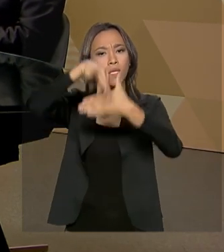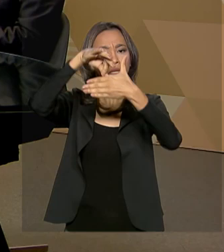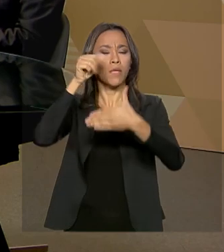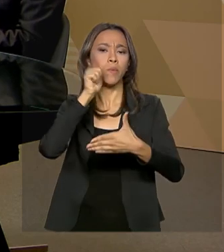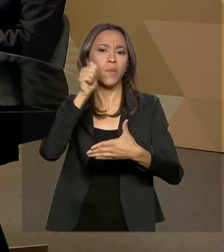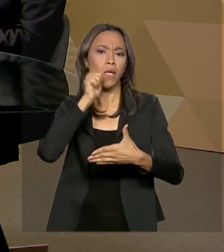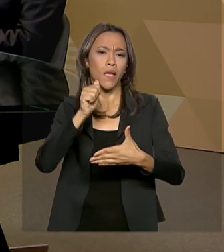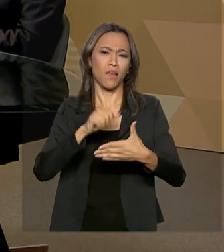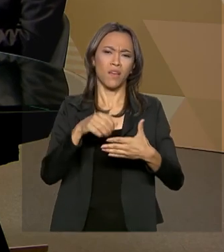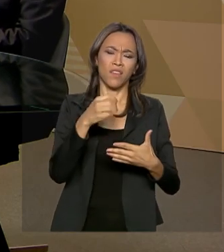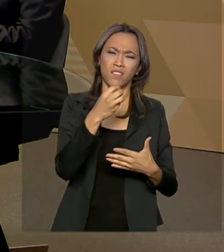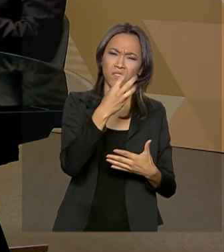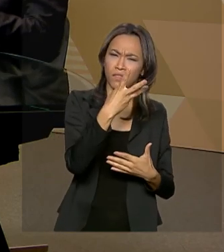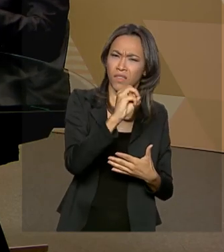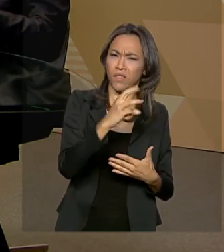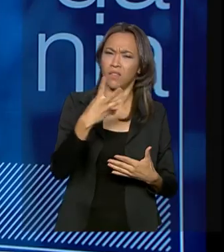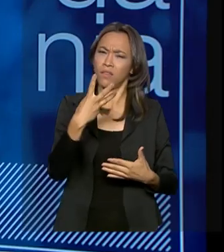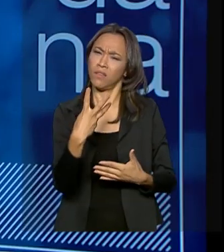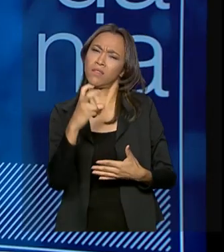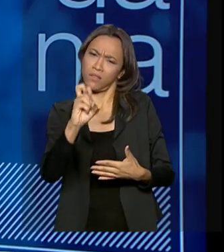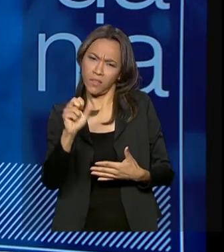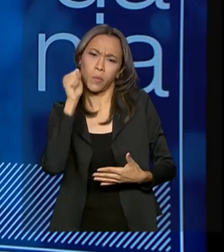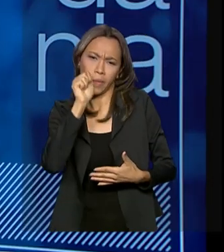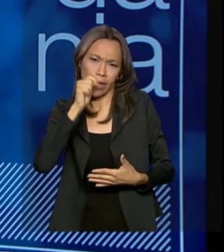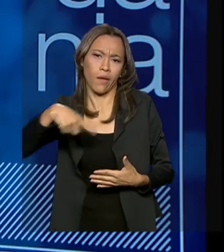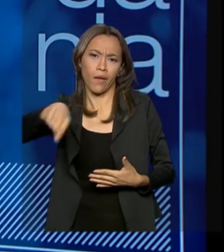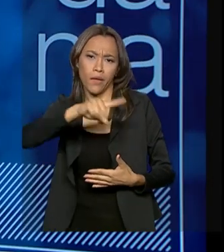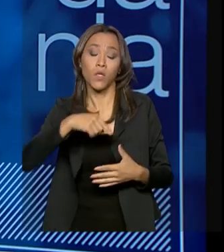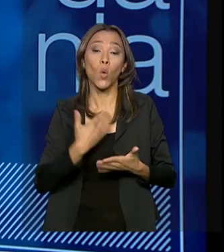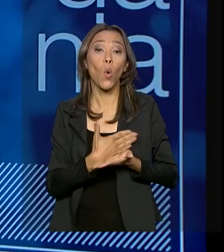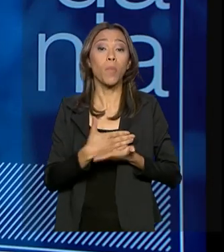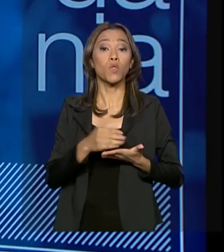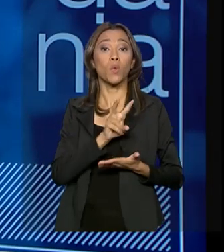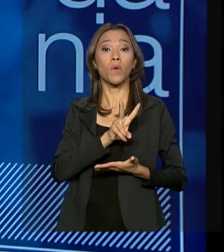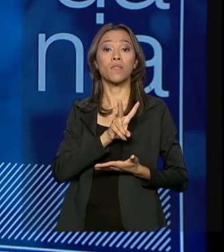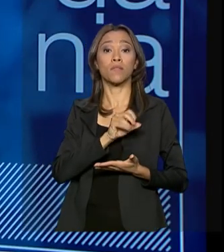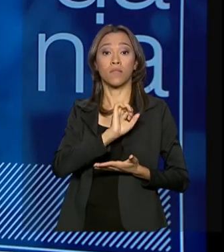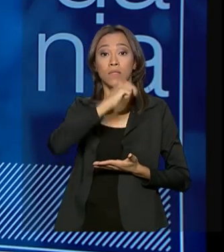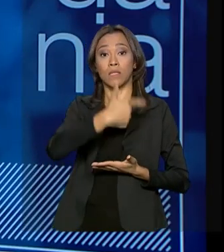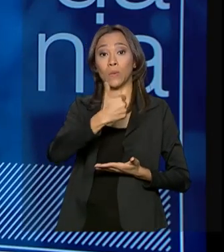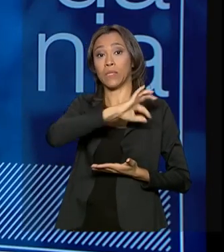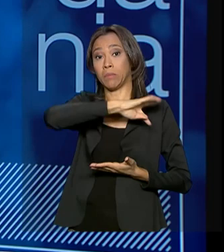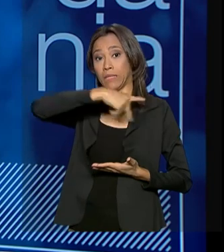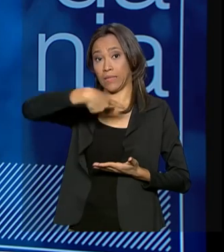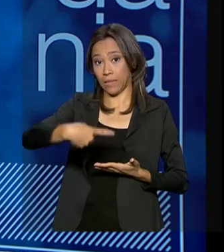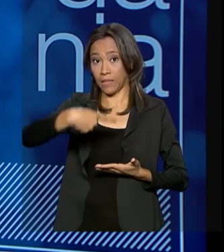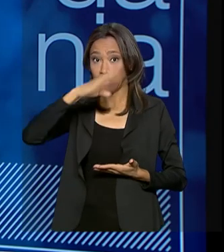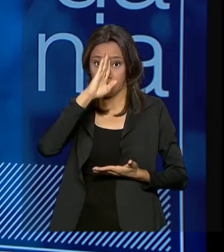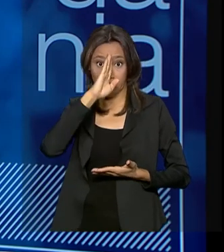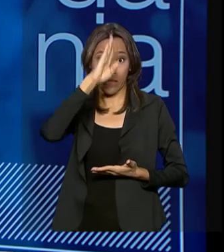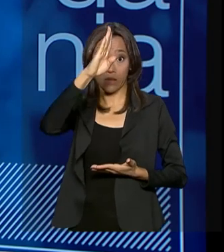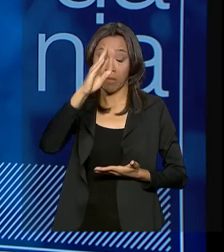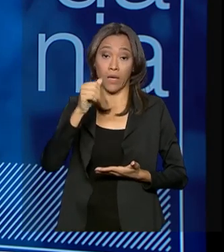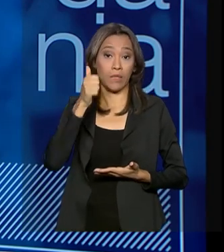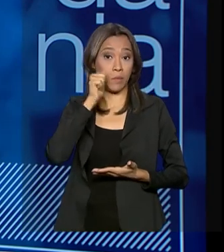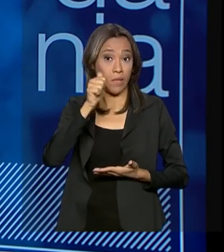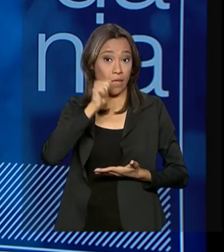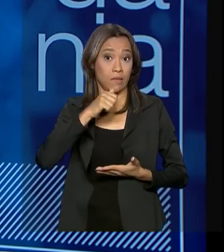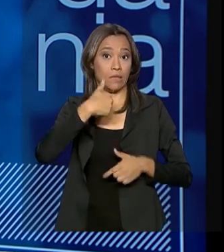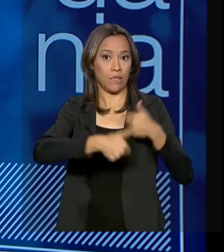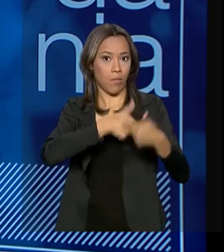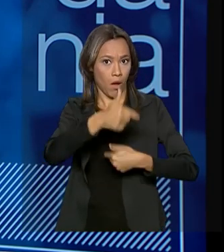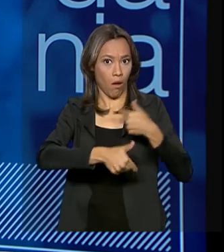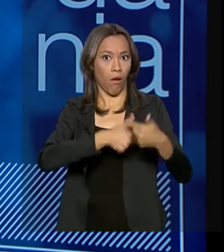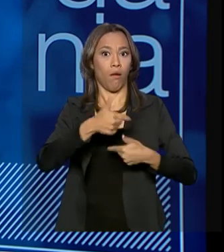redor de 30, 35 mulheres. Começou com as vice-presidentes e diretoras, ou seja, as principais executivas mulheres do Banco,